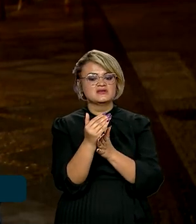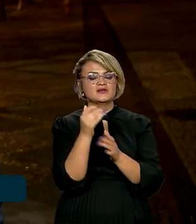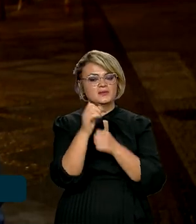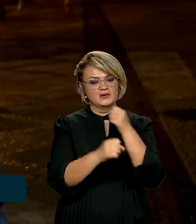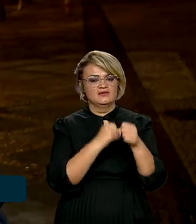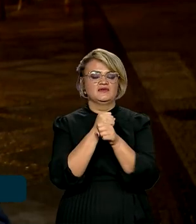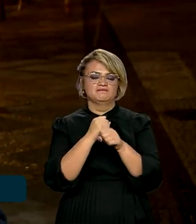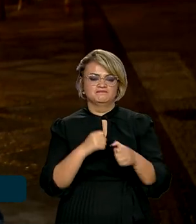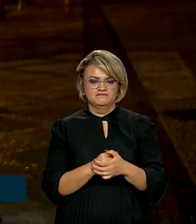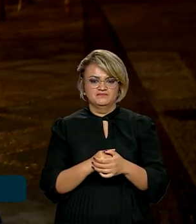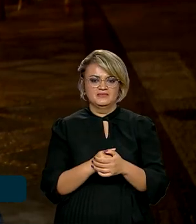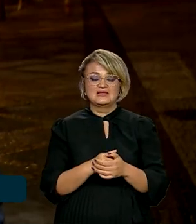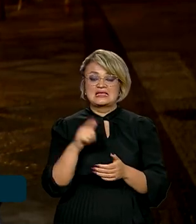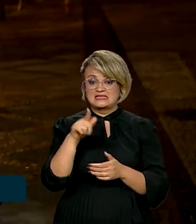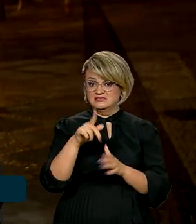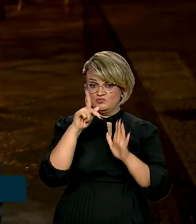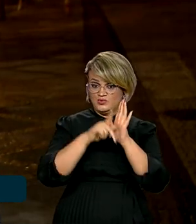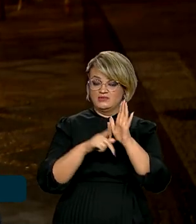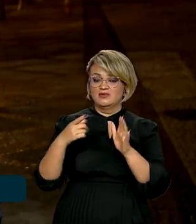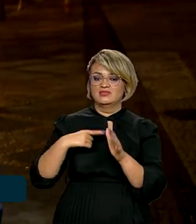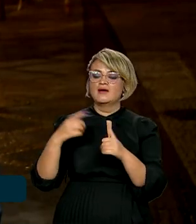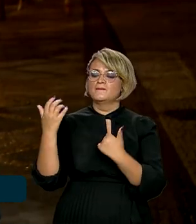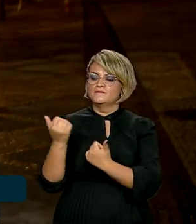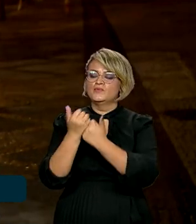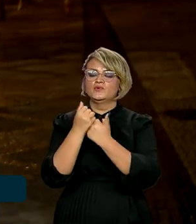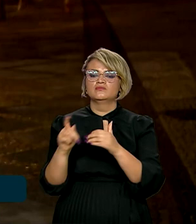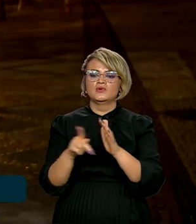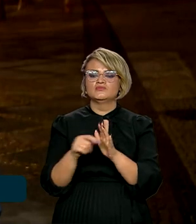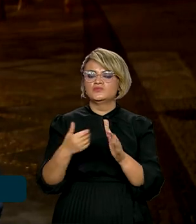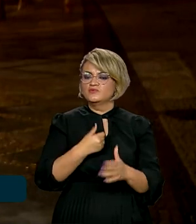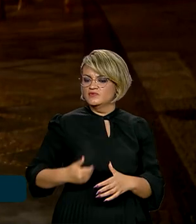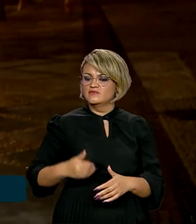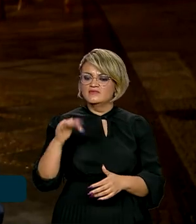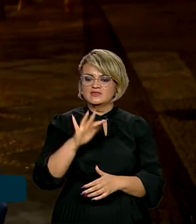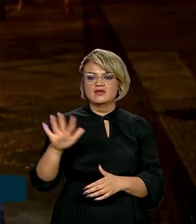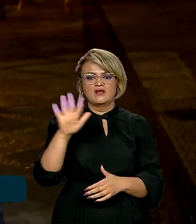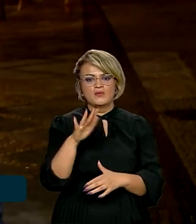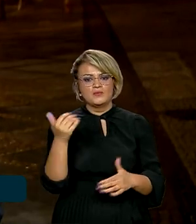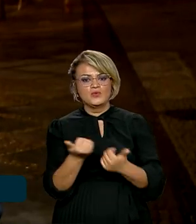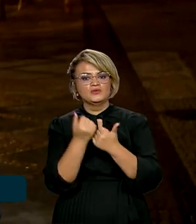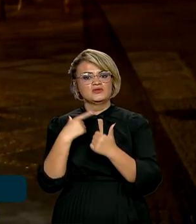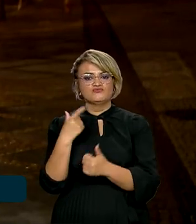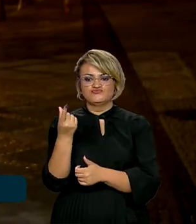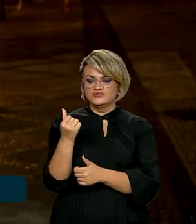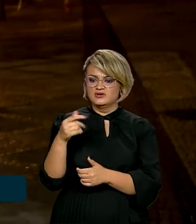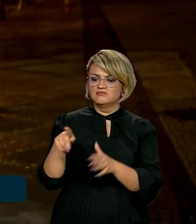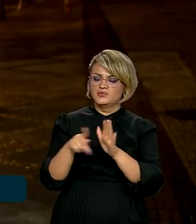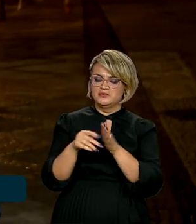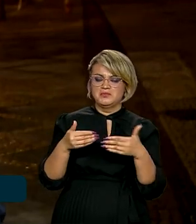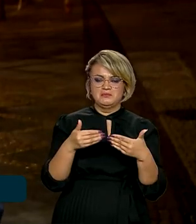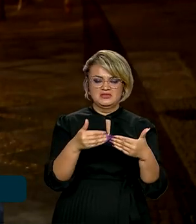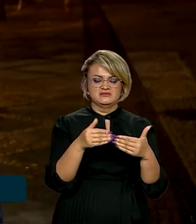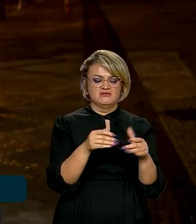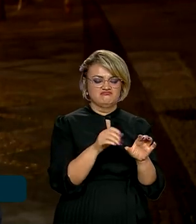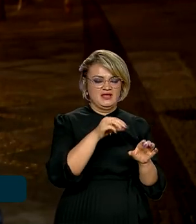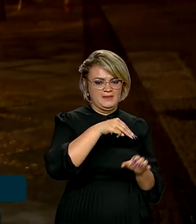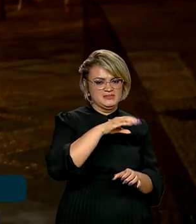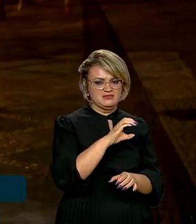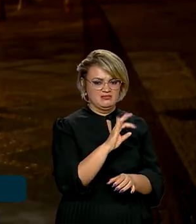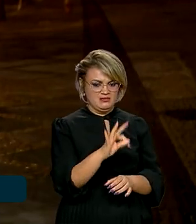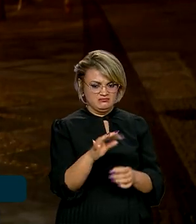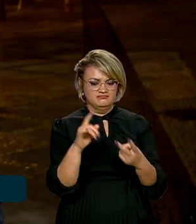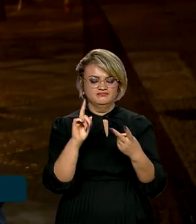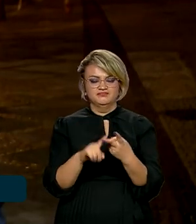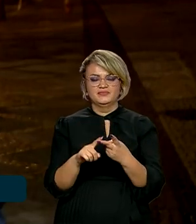que vem. Este programa terá apoio do governo federal, através de verbas dos Ministérios de Ciência e Tecnologia